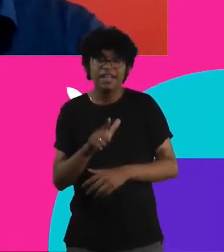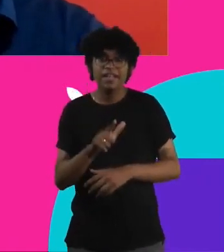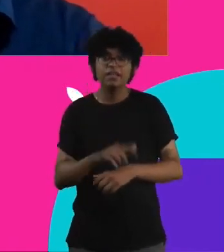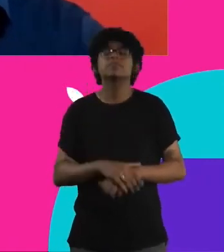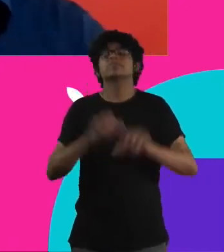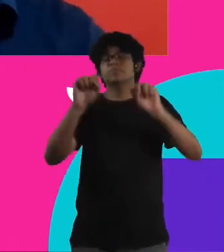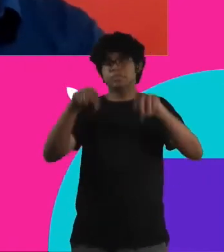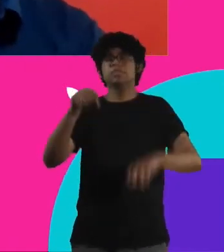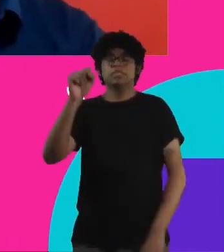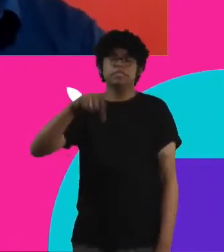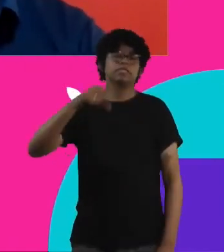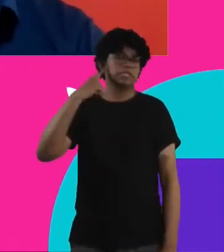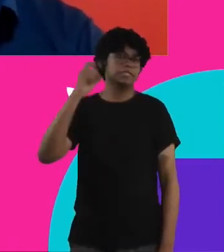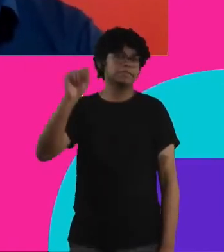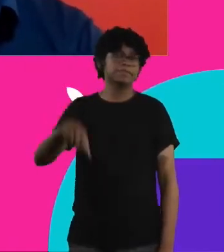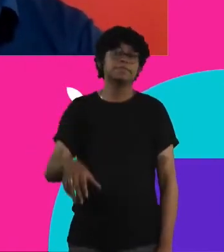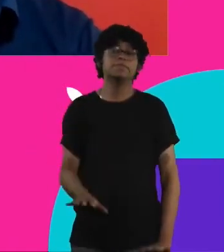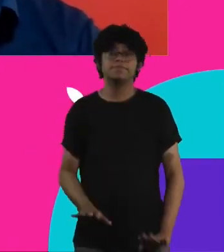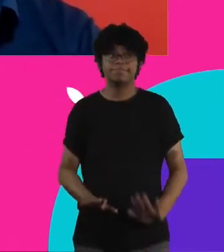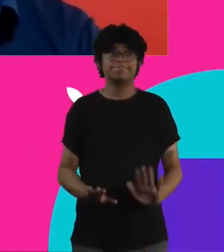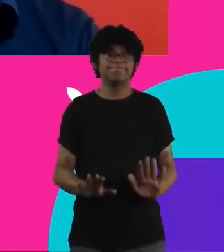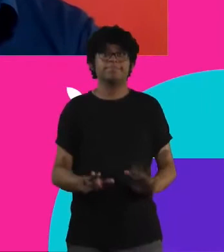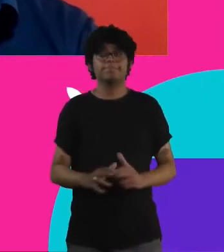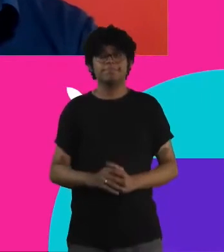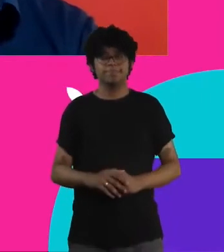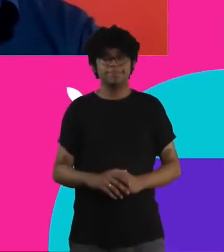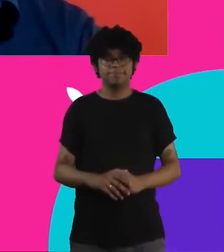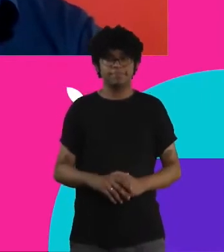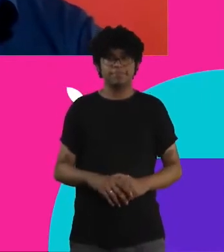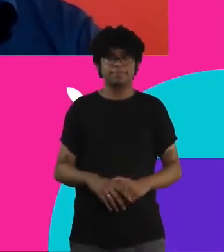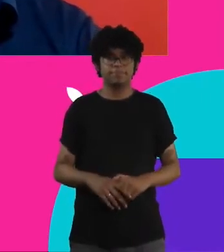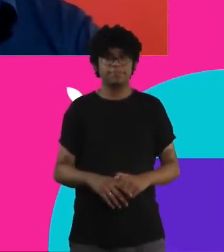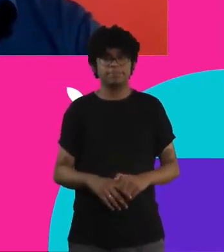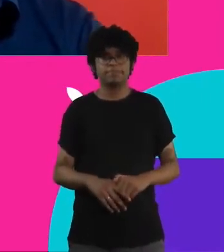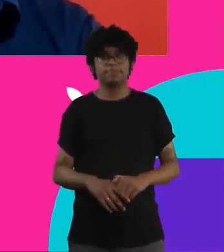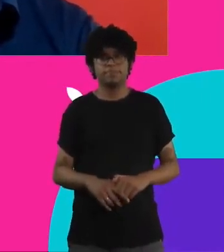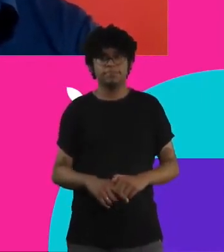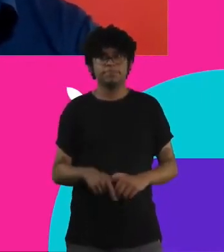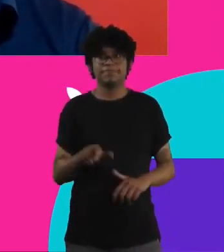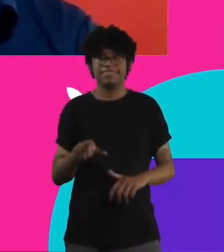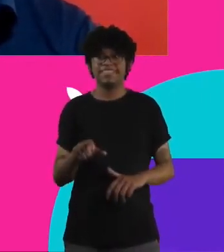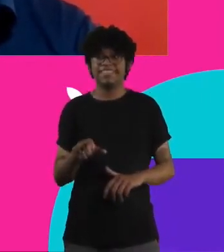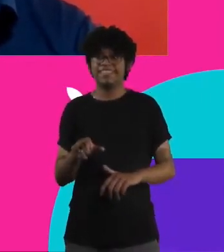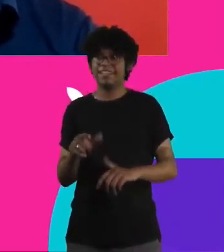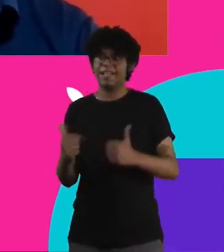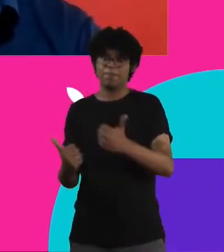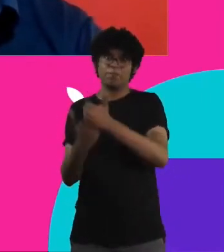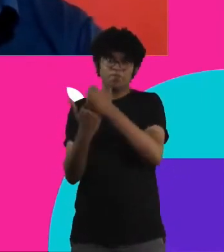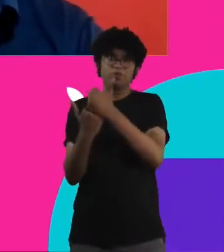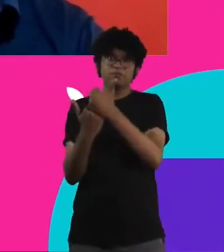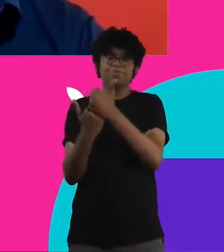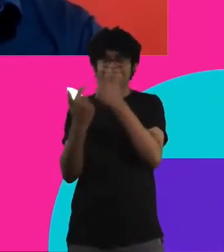Estamos ouvindo. Eu entendo que essa ajuda humanitária realmente, ela precisa e ela precisa de longo